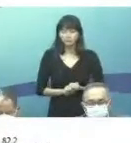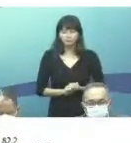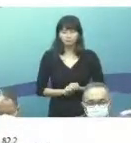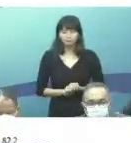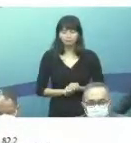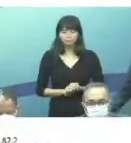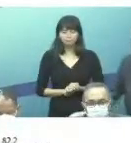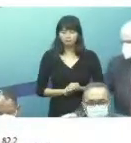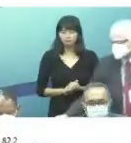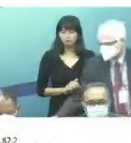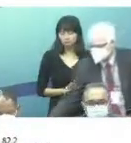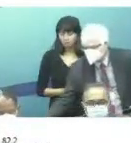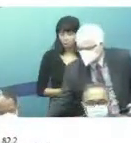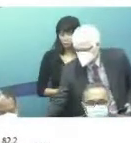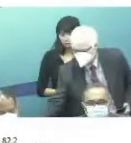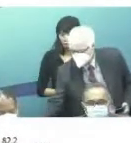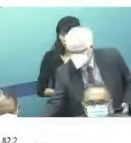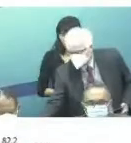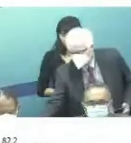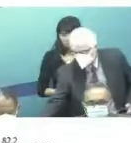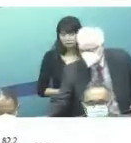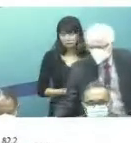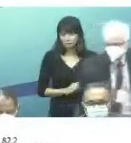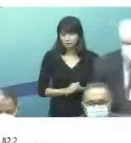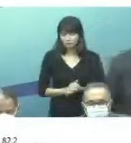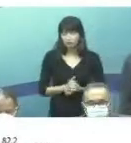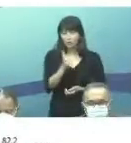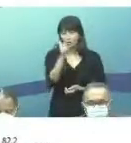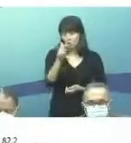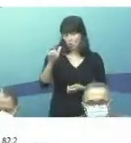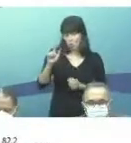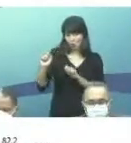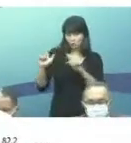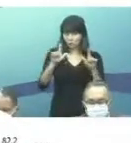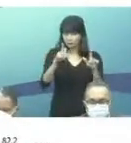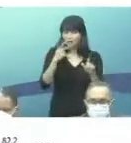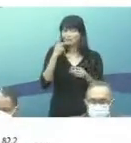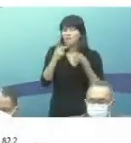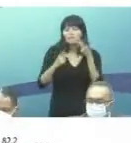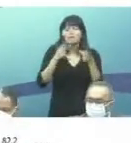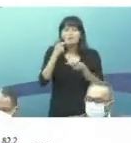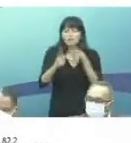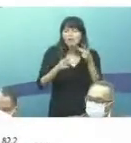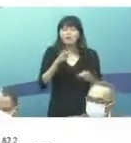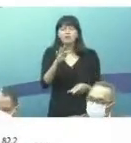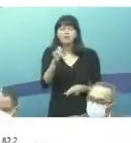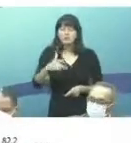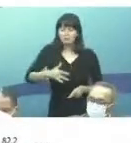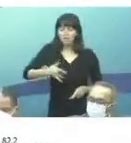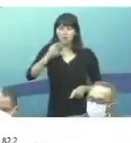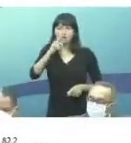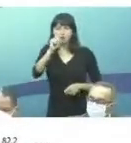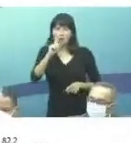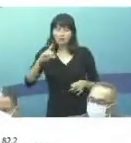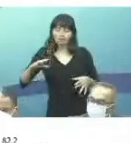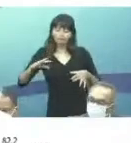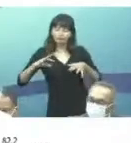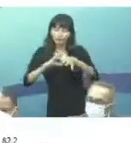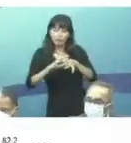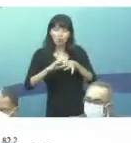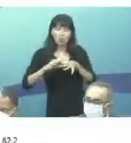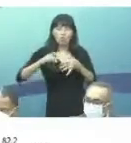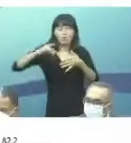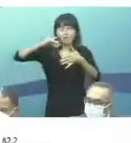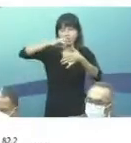slide. A gente não pode falar de TB sem falarmos da co-infecção com HIV. A gente